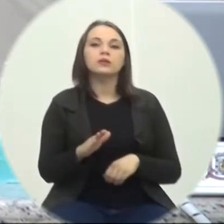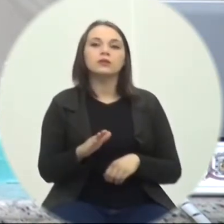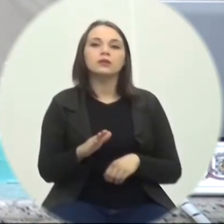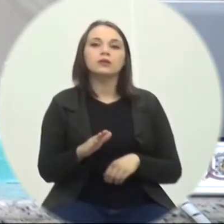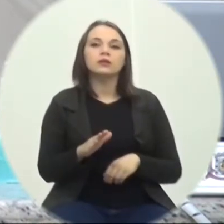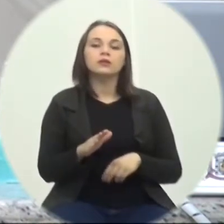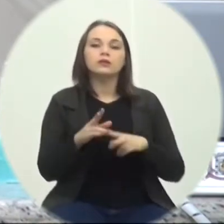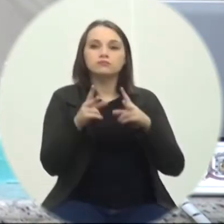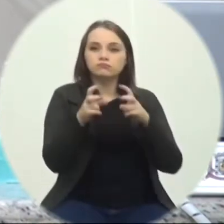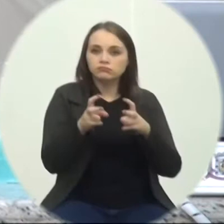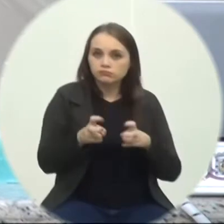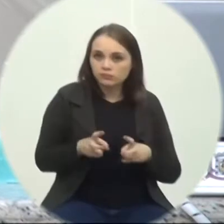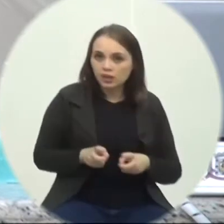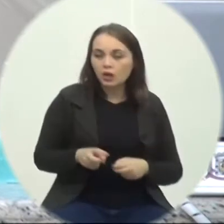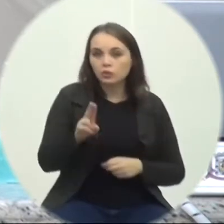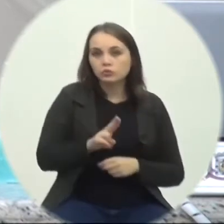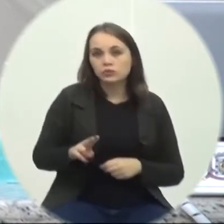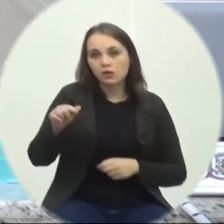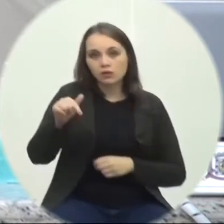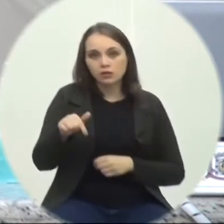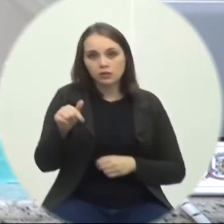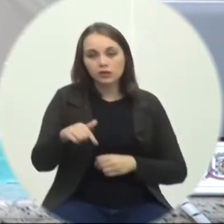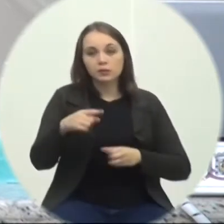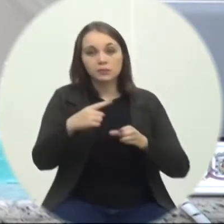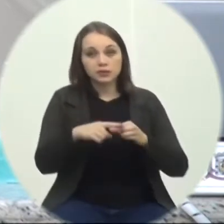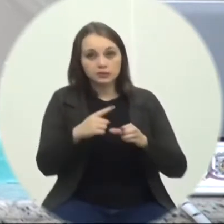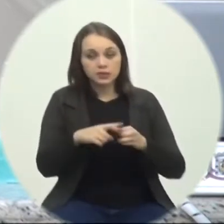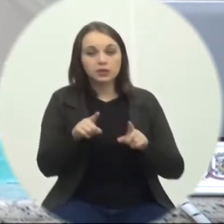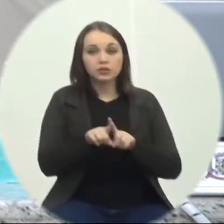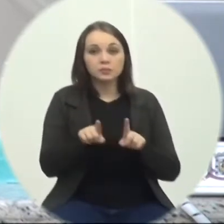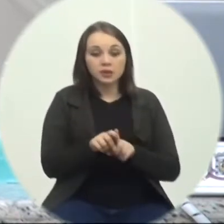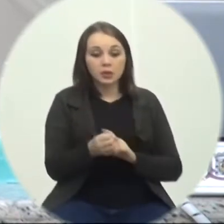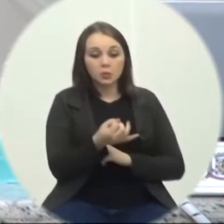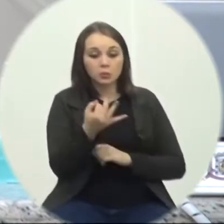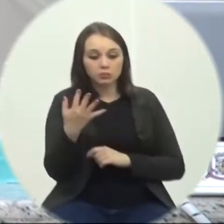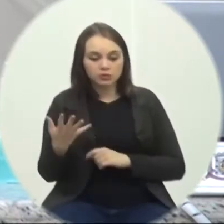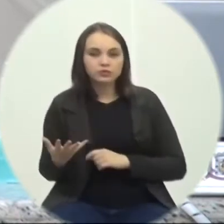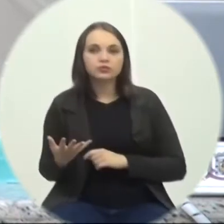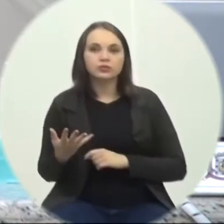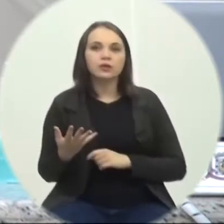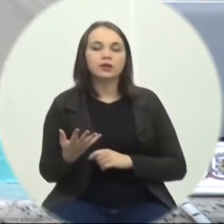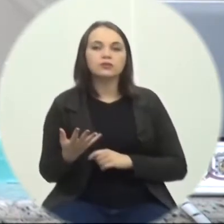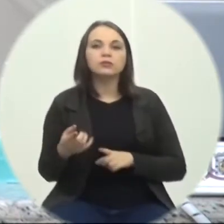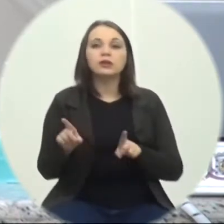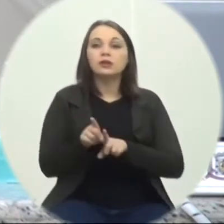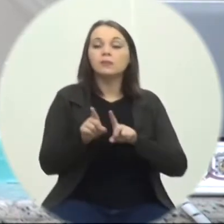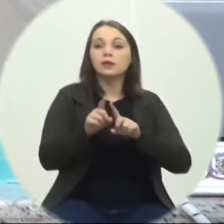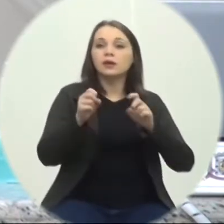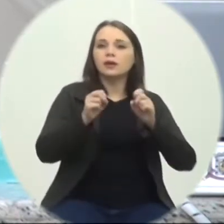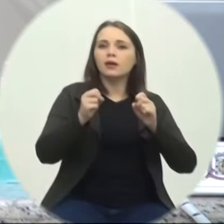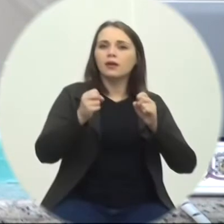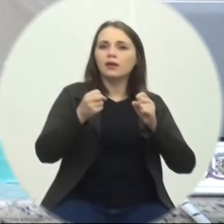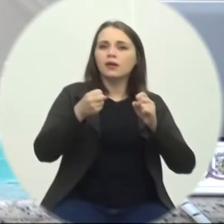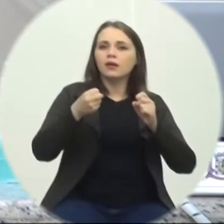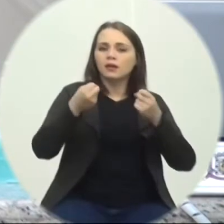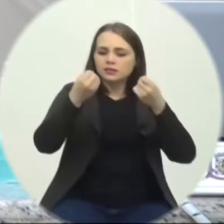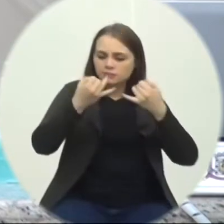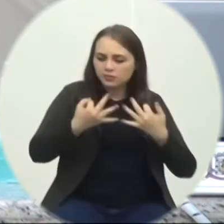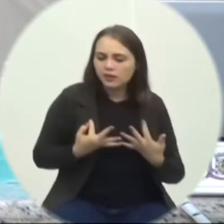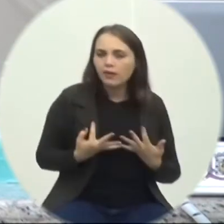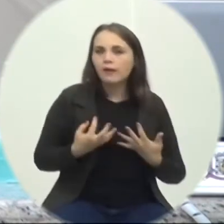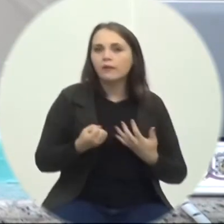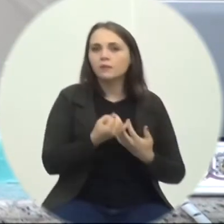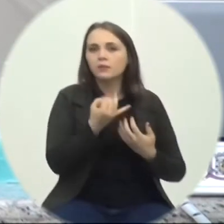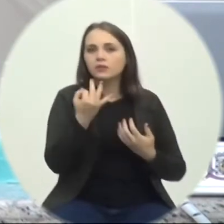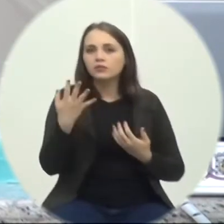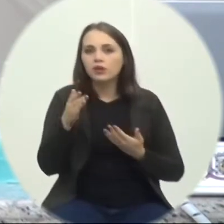município Assim como A respectiva quantidade Validade E origem da aquisição Dois Esclarecimento Sobre o fluxo De estoque Durante a